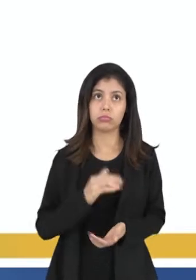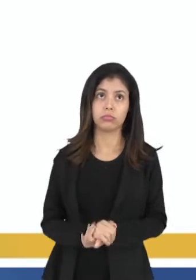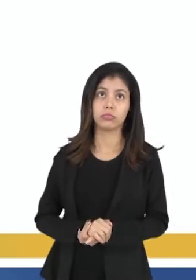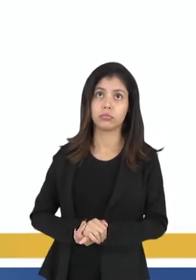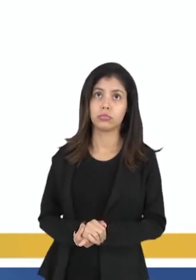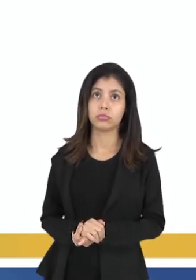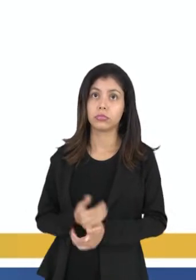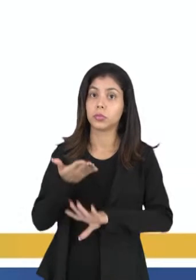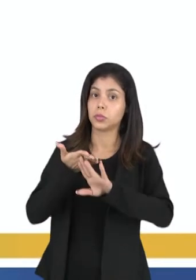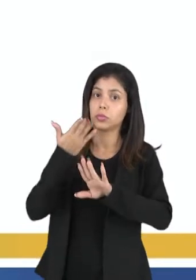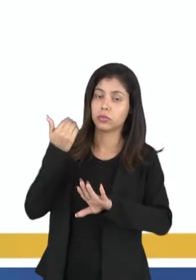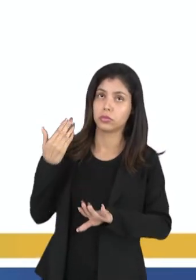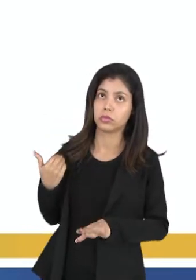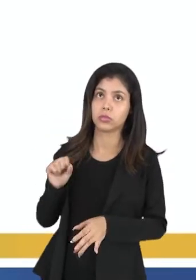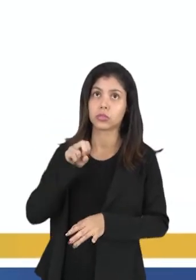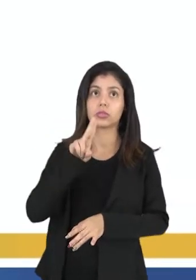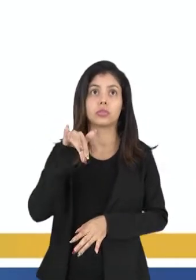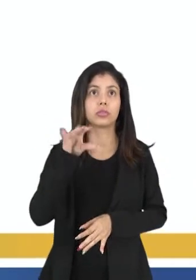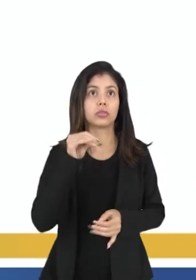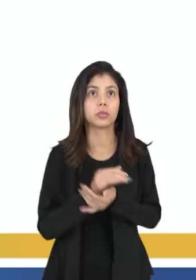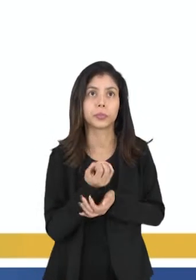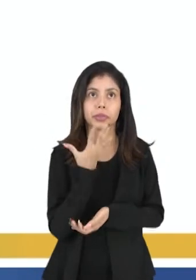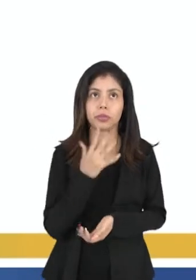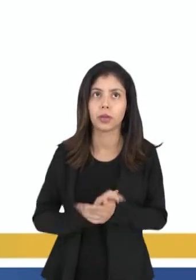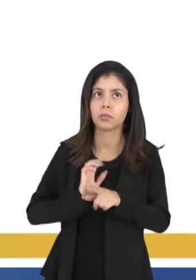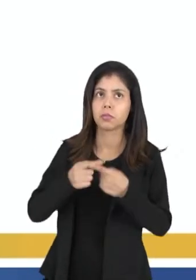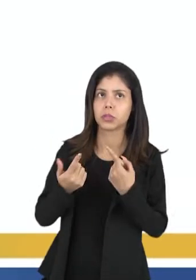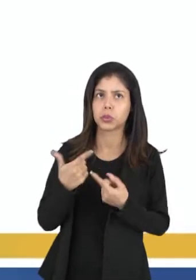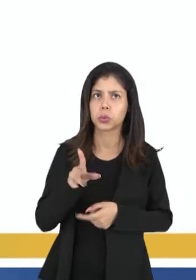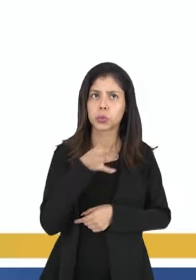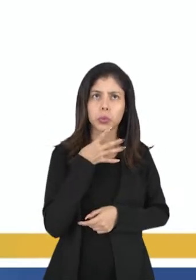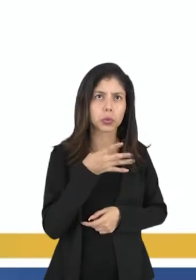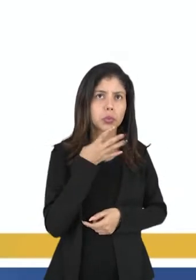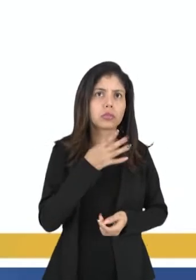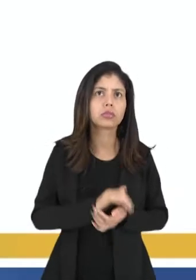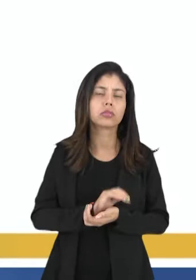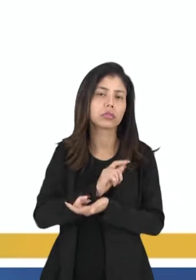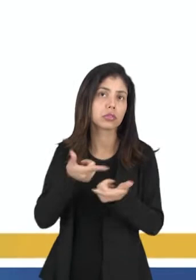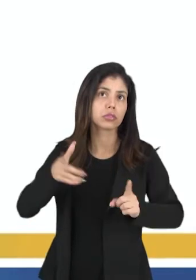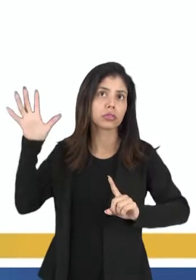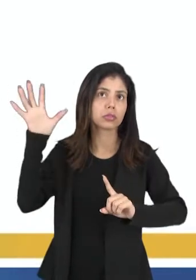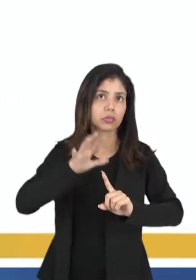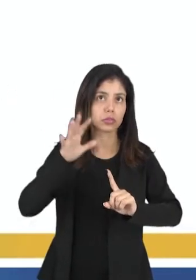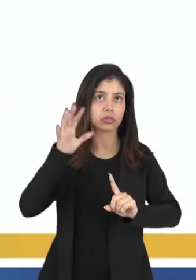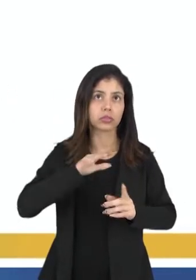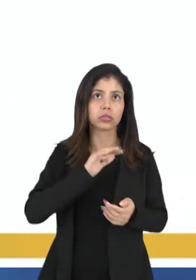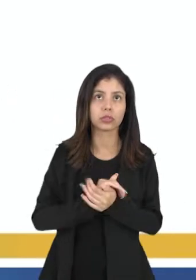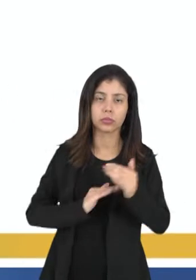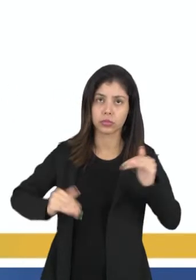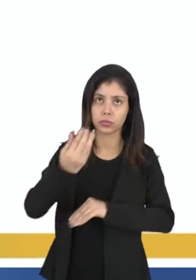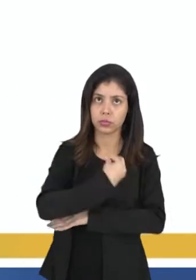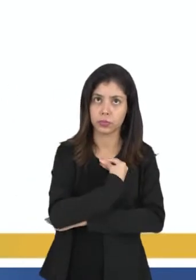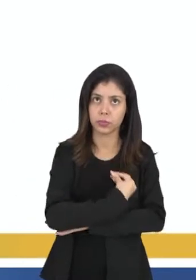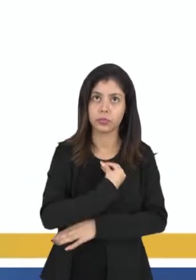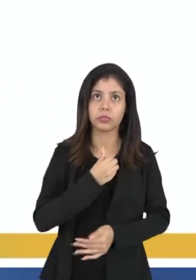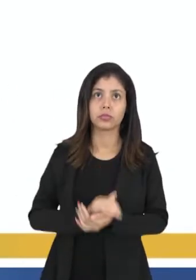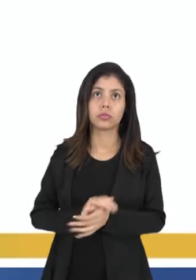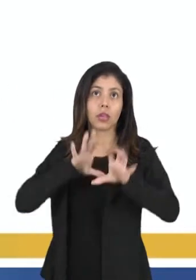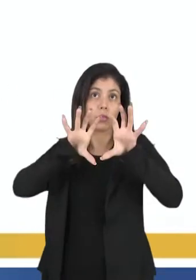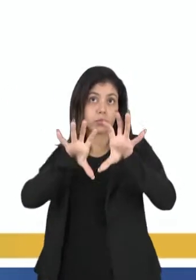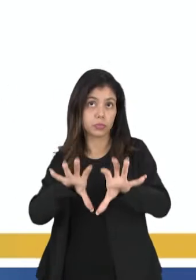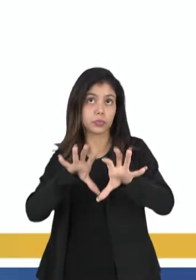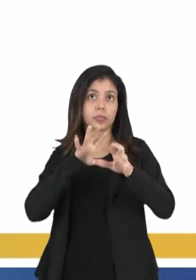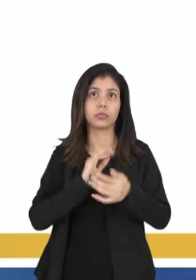antes, o sumo bem, mas não terá o conhecimento grandes influências sobre esta vida.